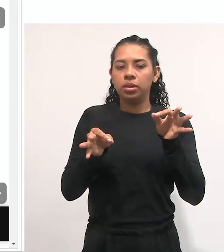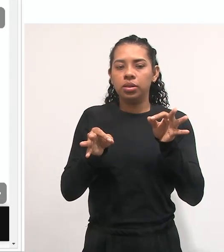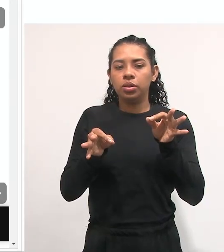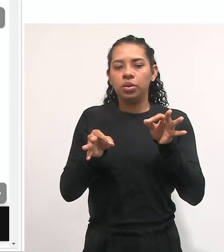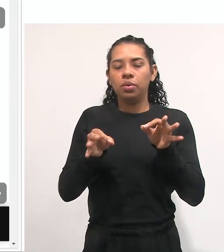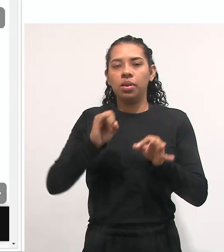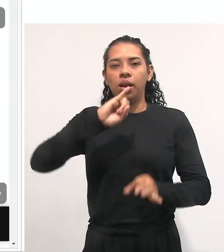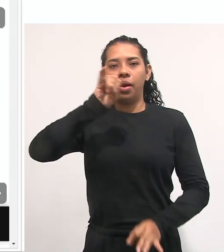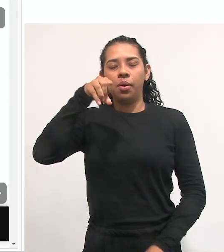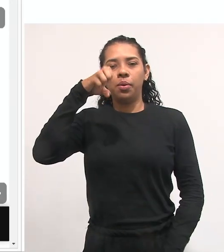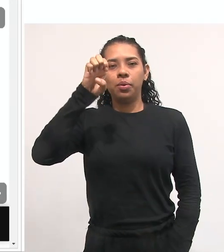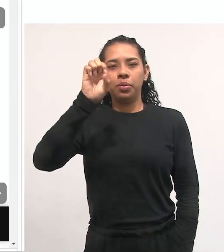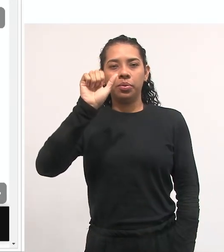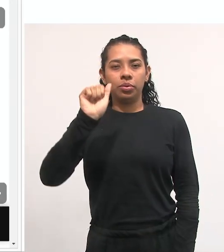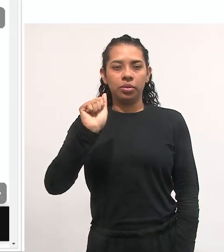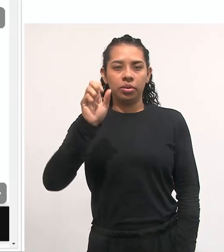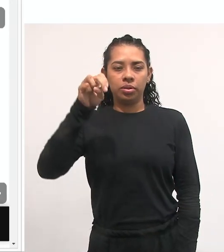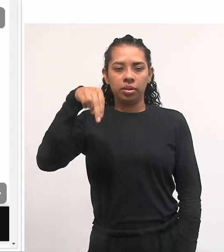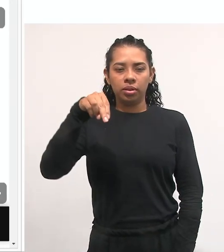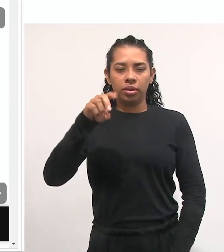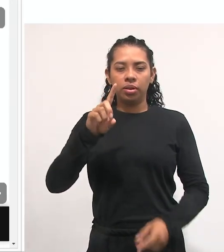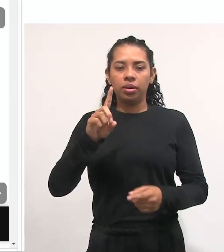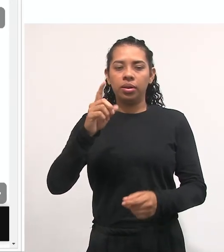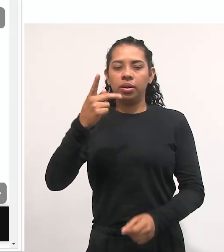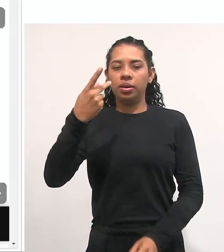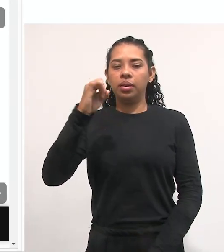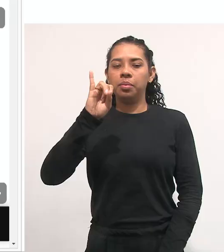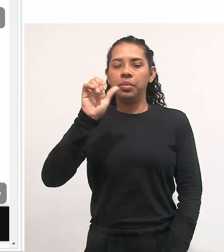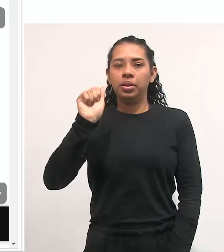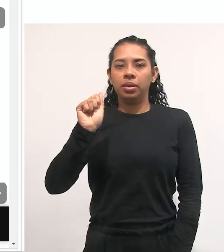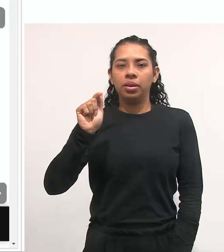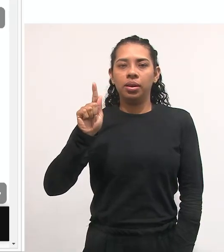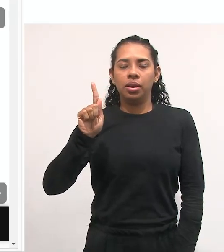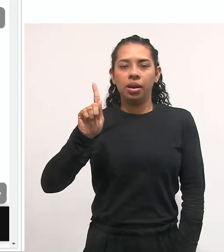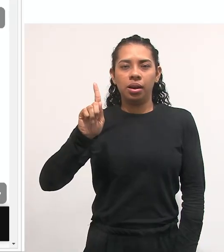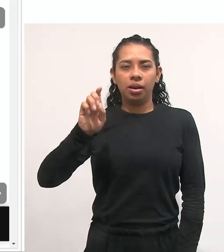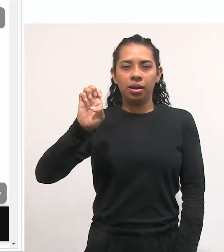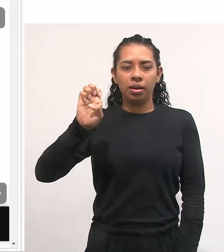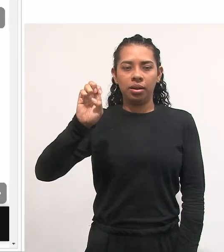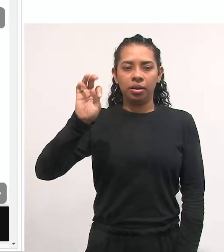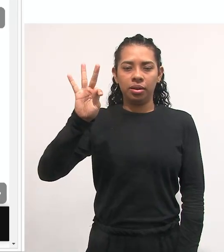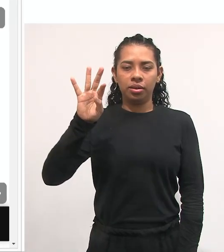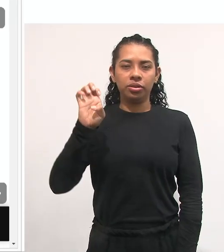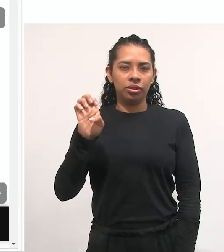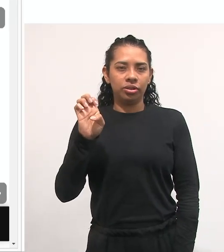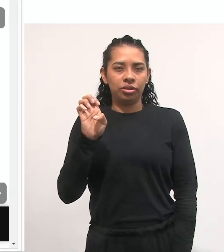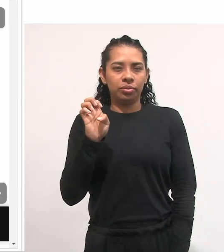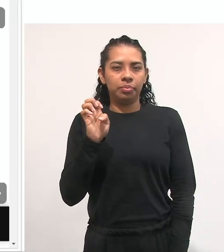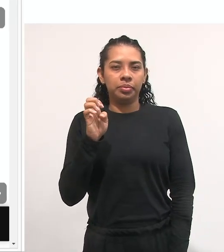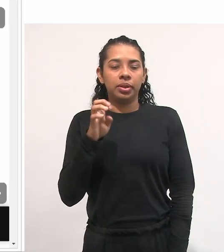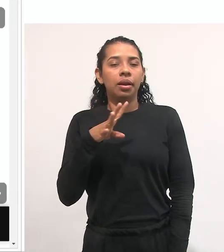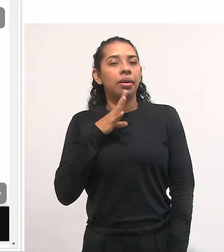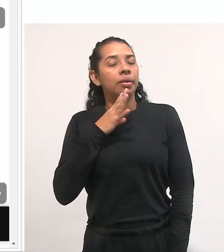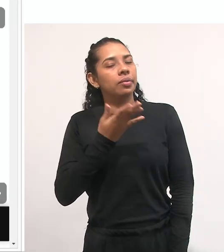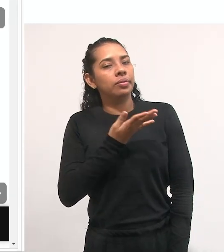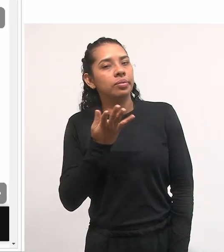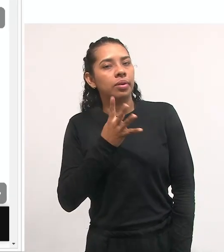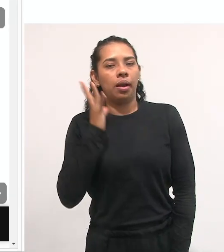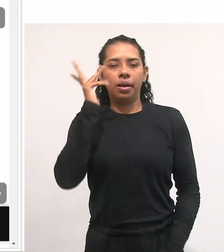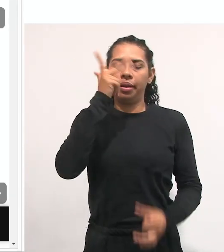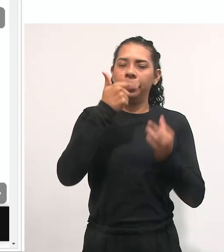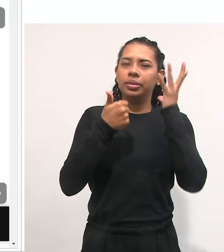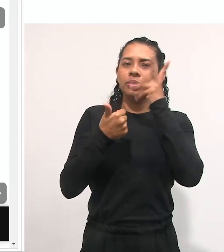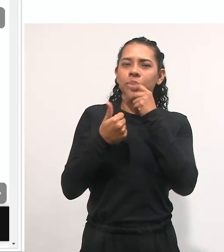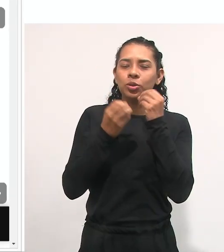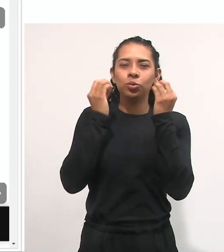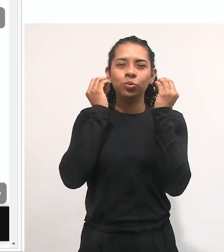você é da área da educação, você já ouviu falar do nosso lindo, fofo... Bom, algumas pessoas vão